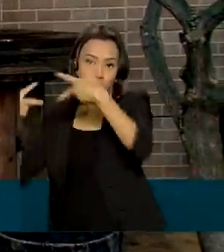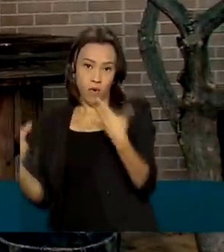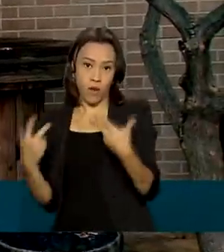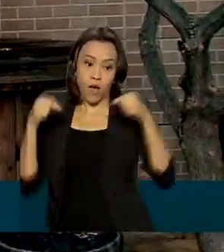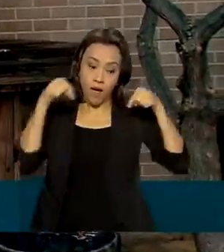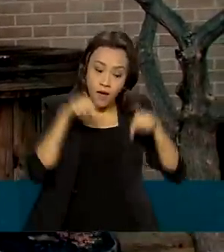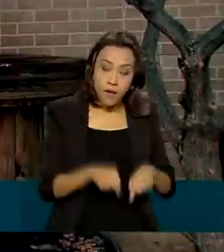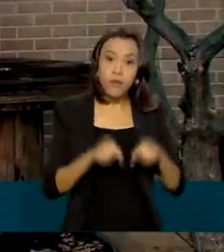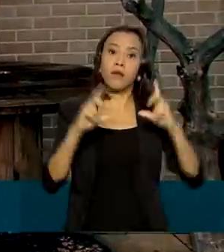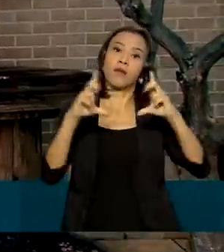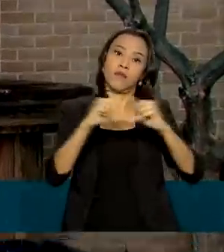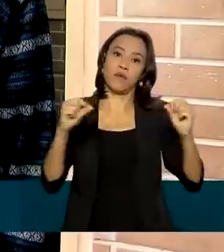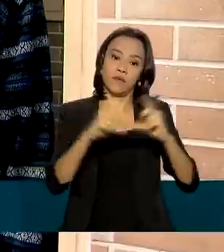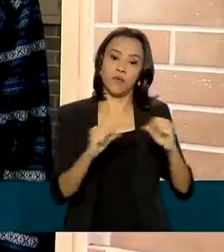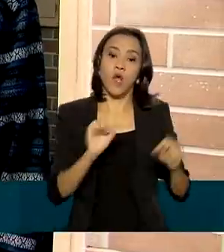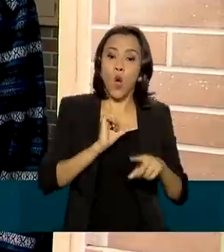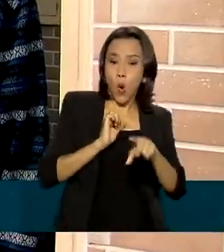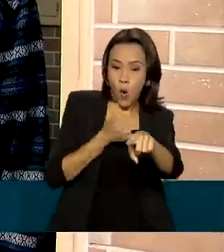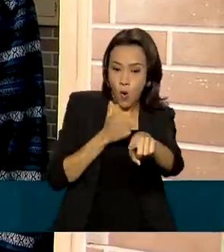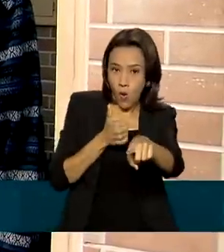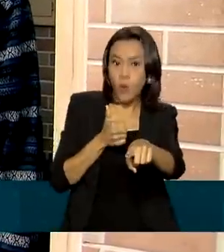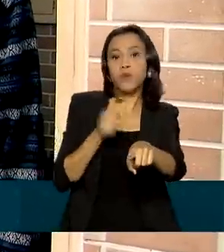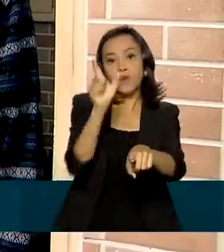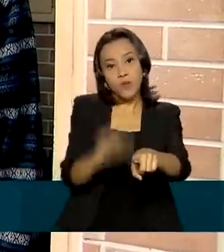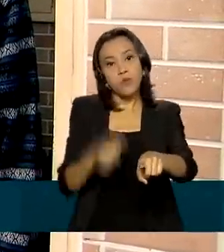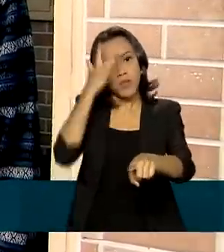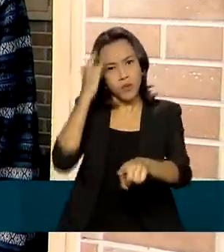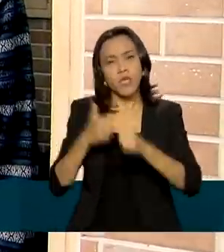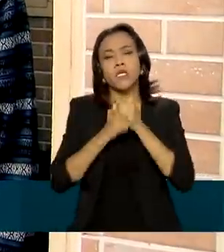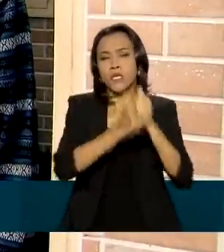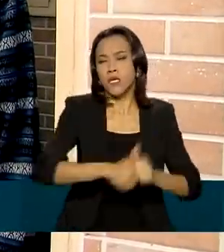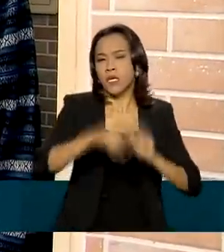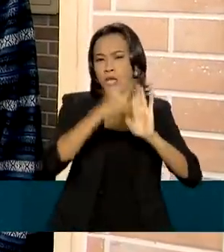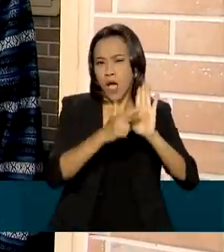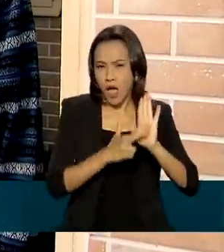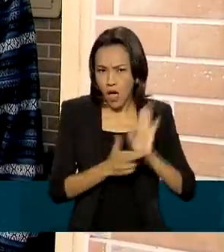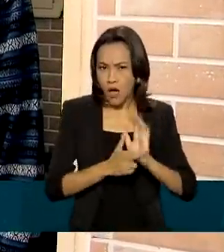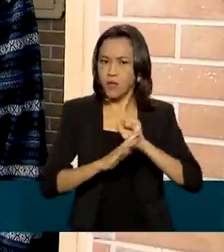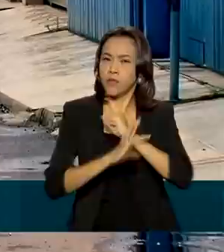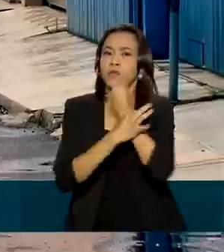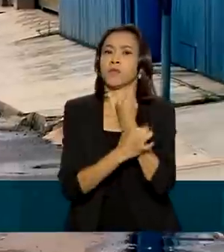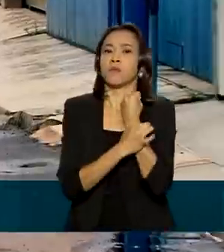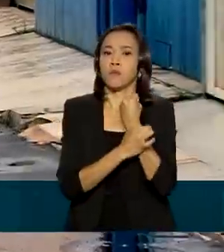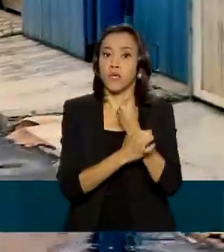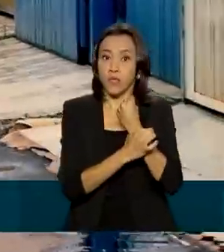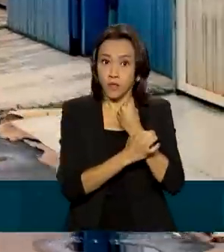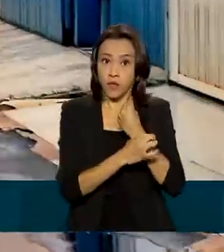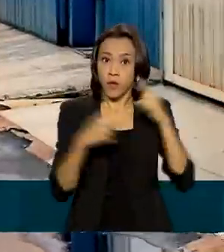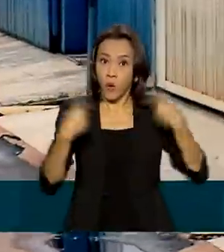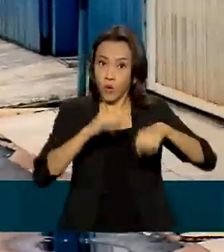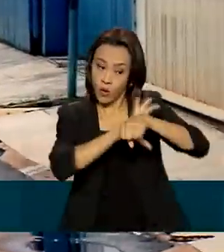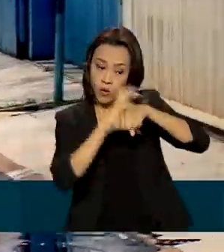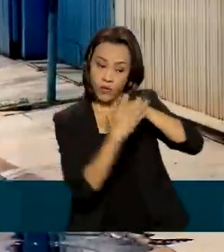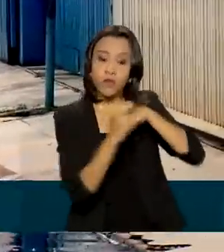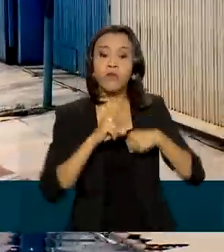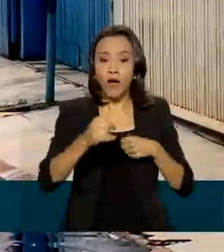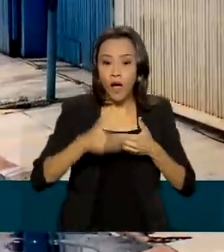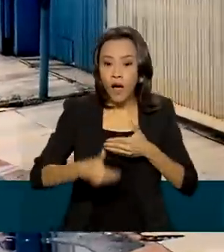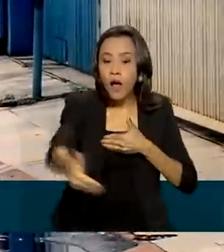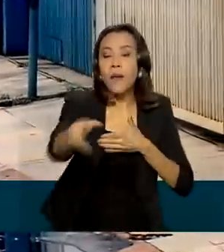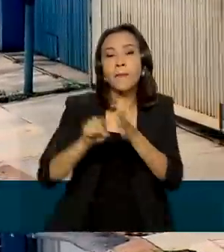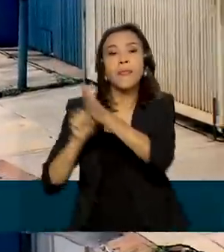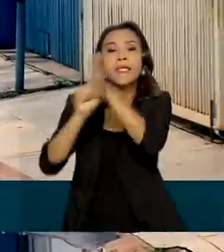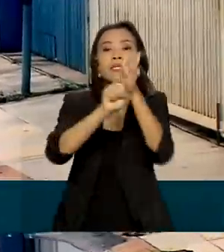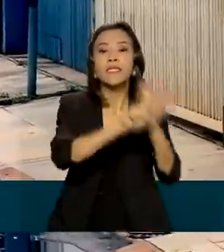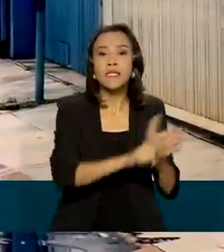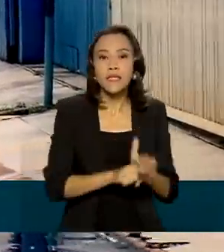Federal, 11 deles, obedecendo todos os protocolos contra a Covid-19, vão realizar a pesquisa na região